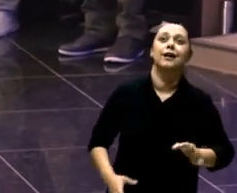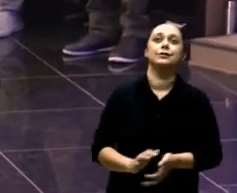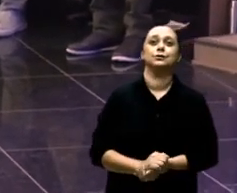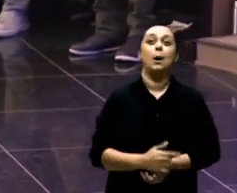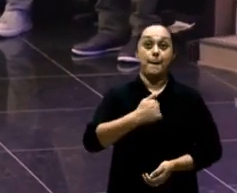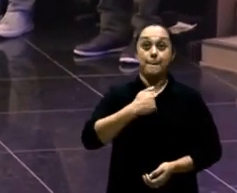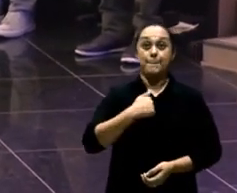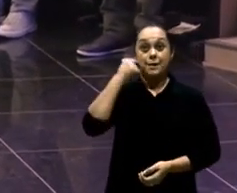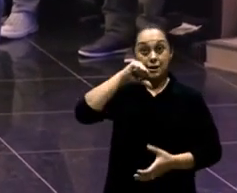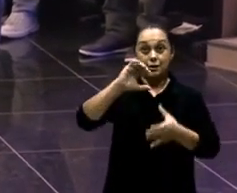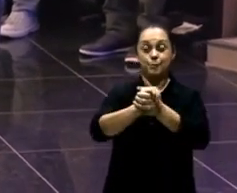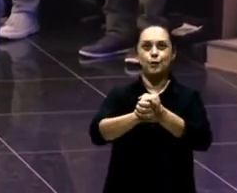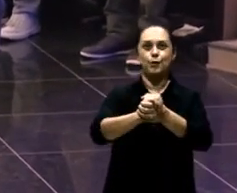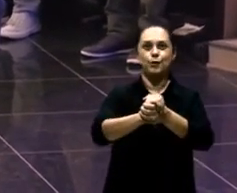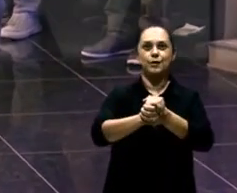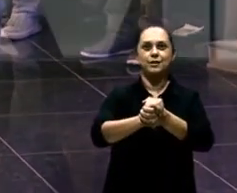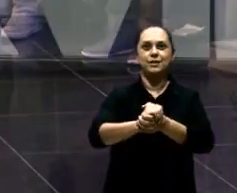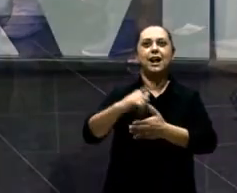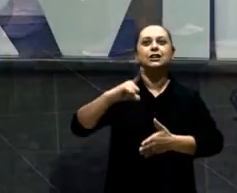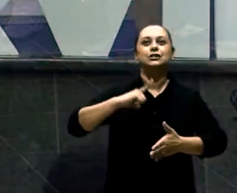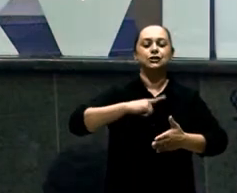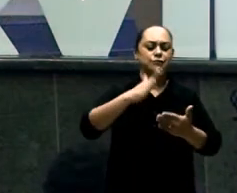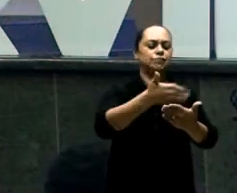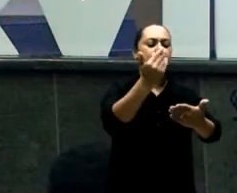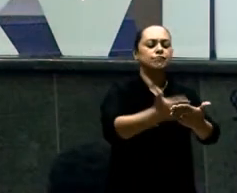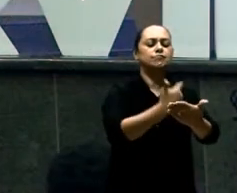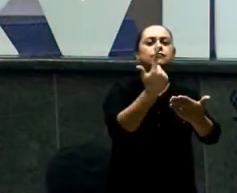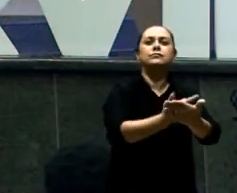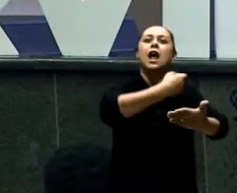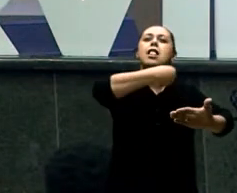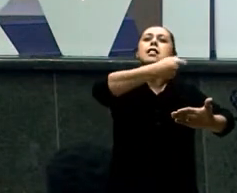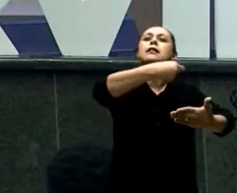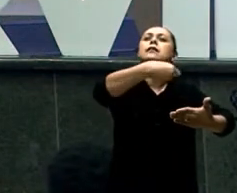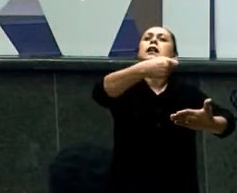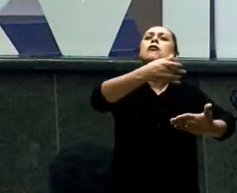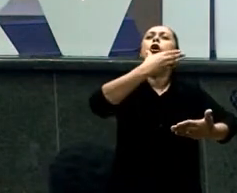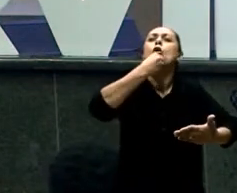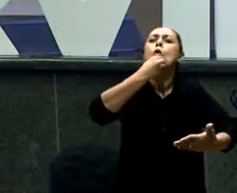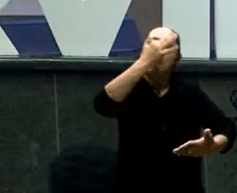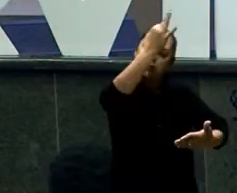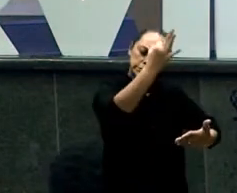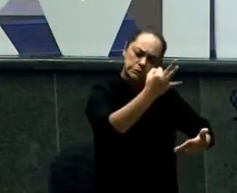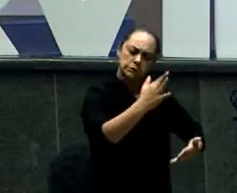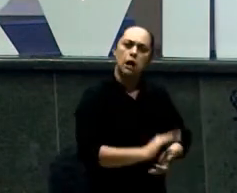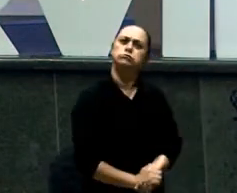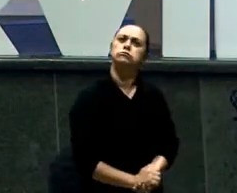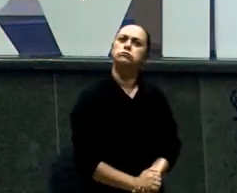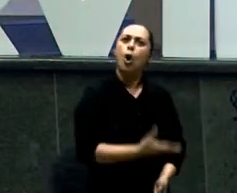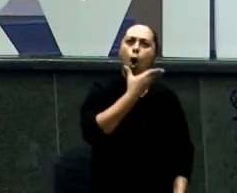escrevia O perfil Do homem Que ela queria Casar Pastor Fábio Ela queria Um loiro Alto